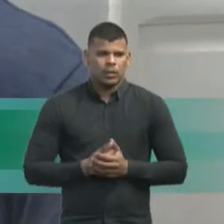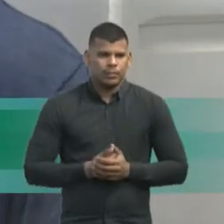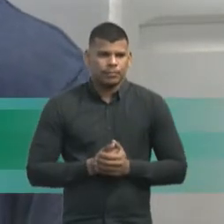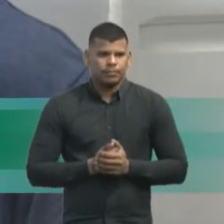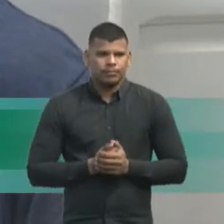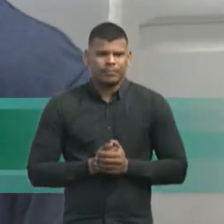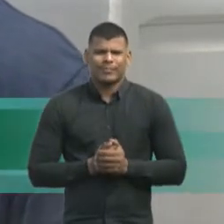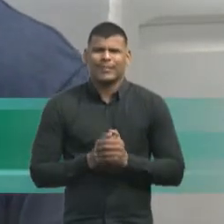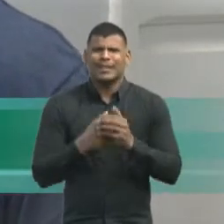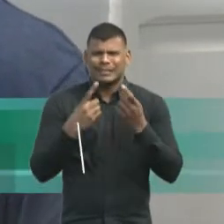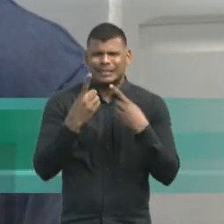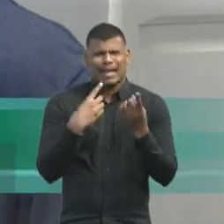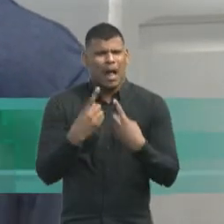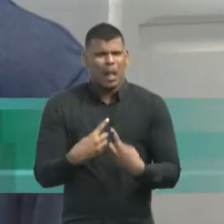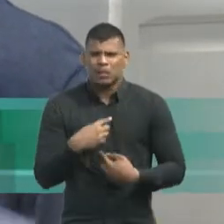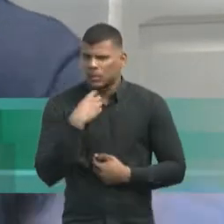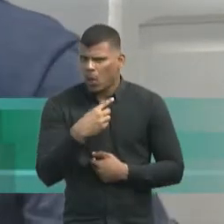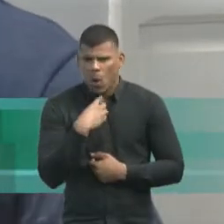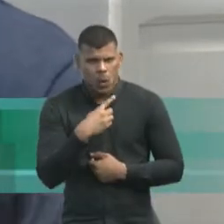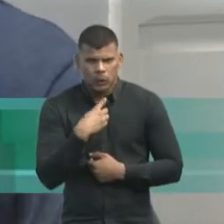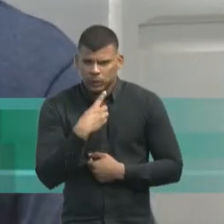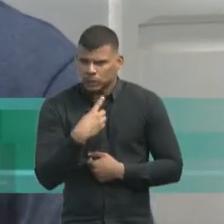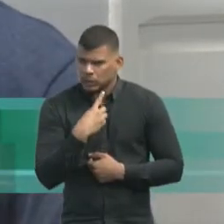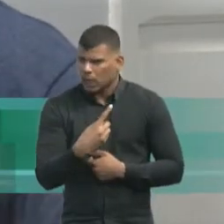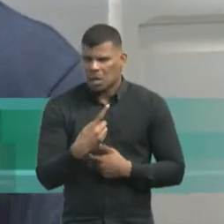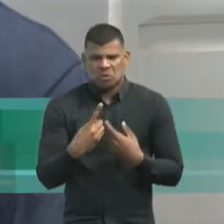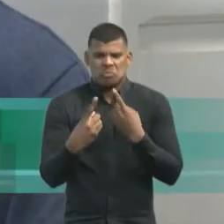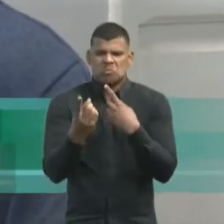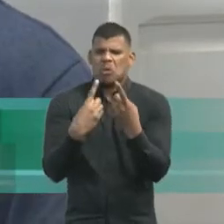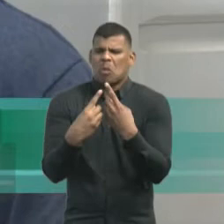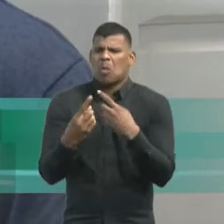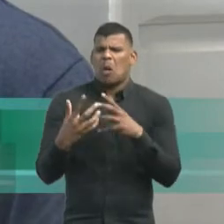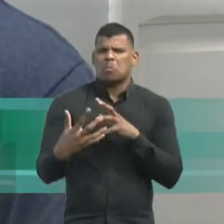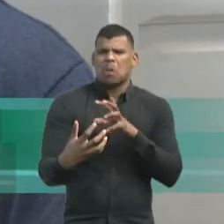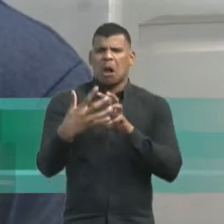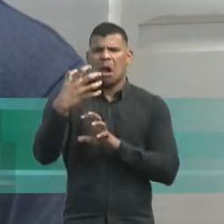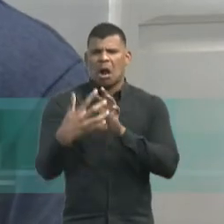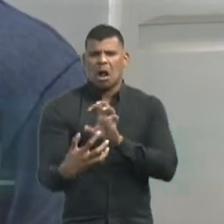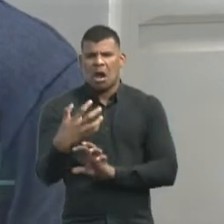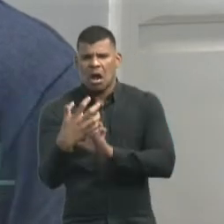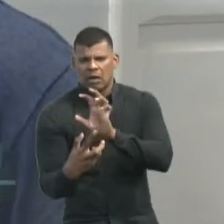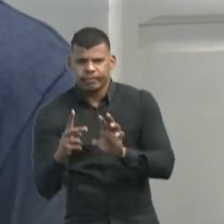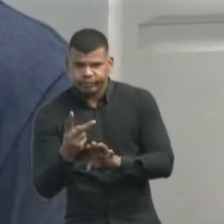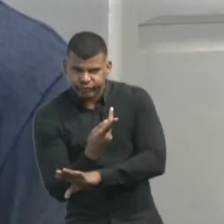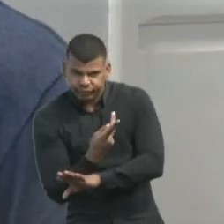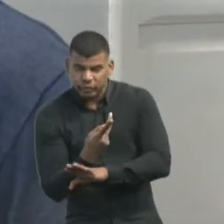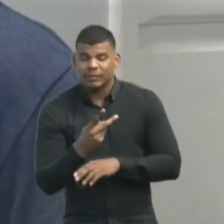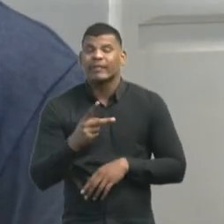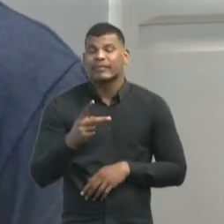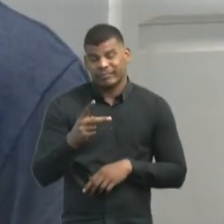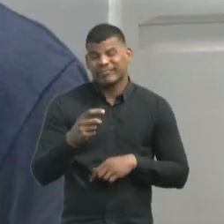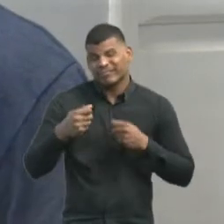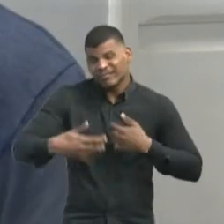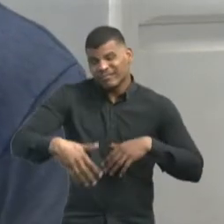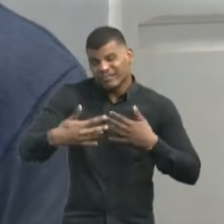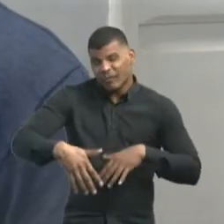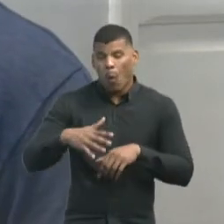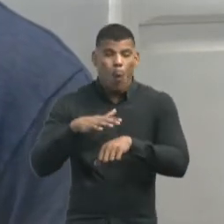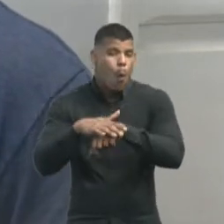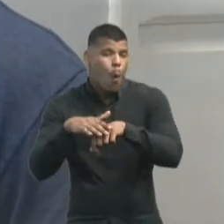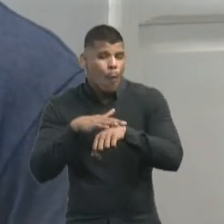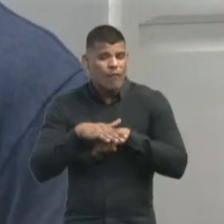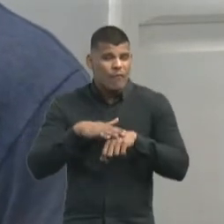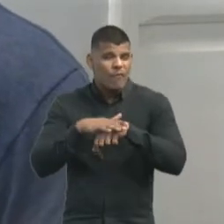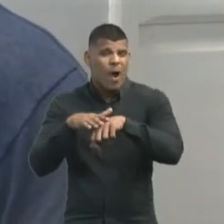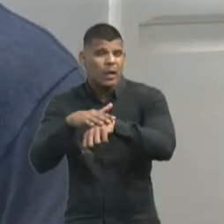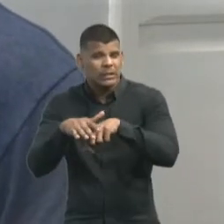tinha discussão do lado pessoal contra as nossas filhas. E como a gente não tinha nenhum diálogo, nada para conversar um com o outro,